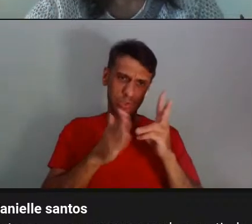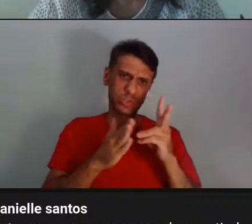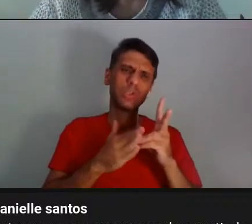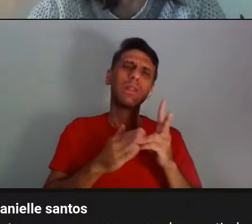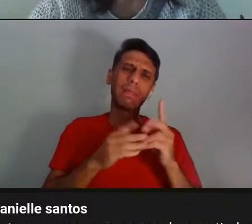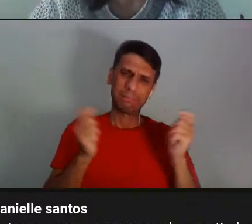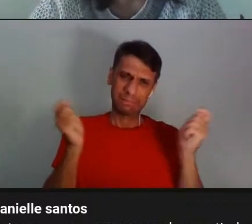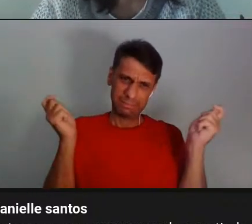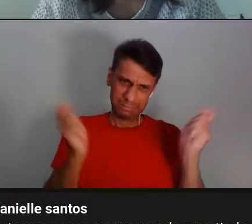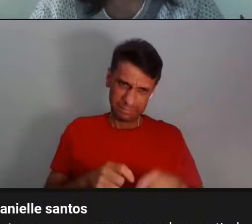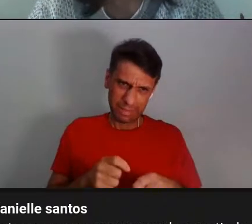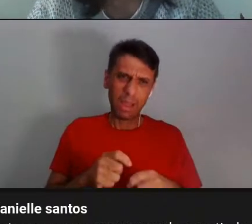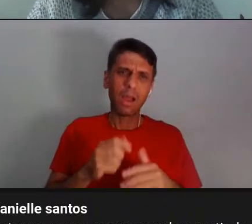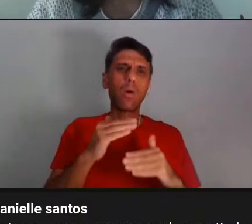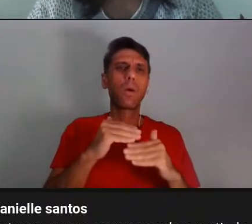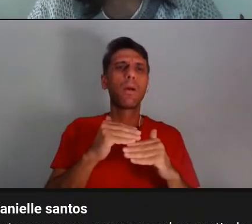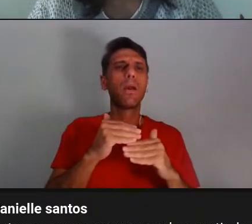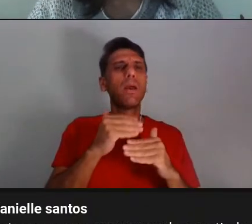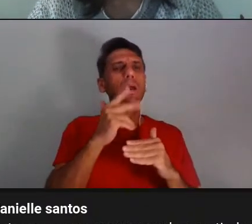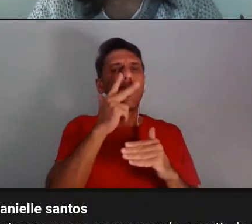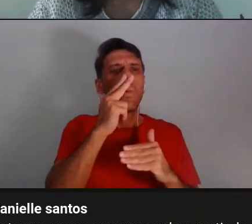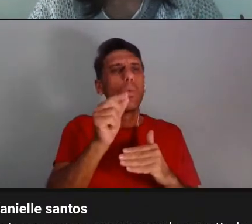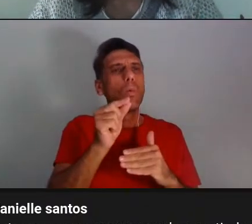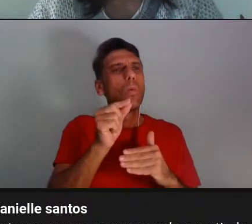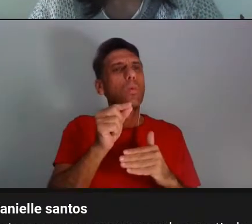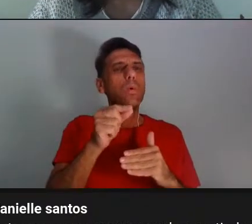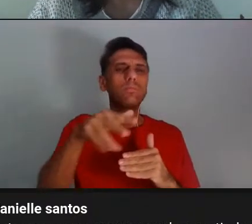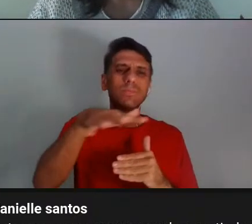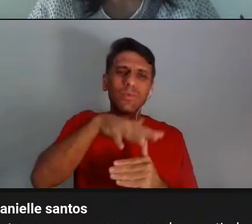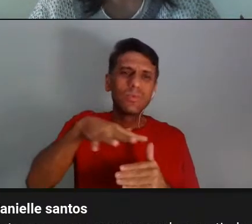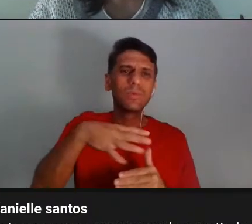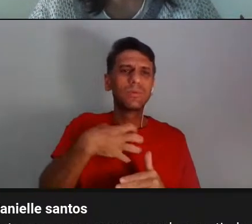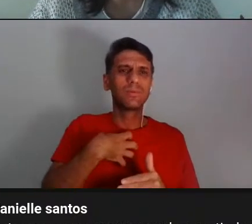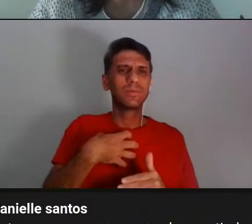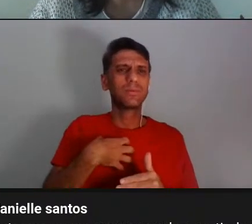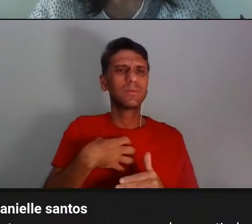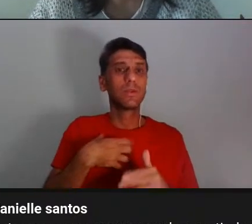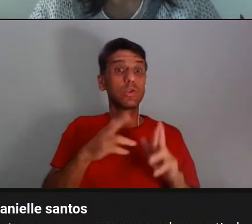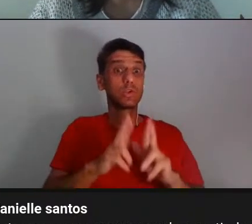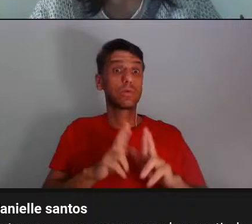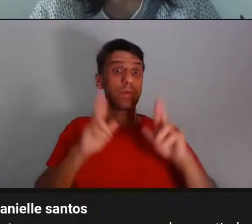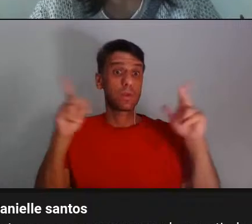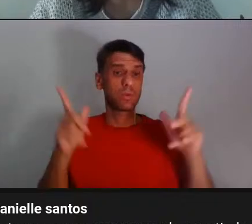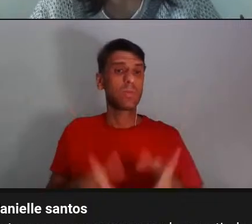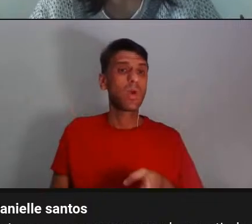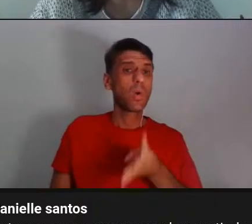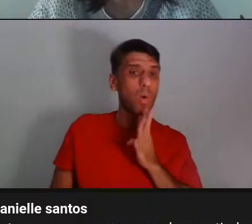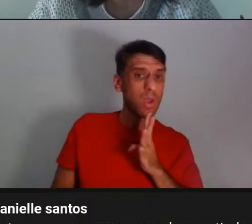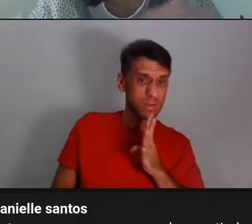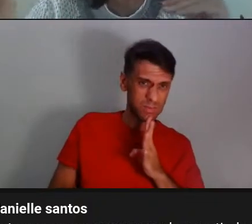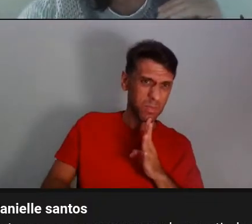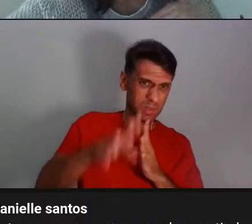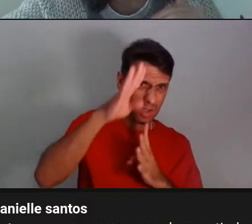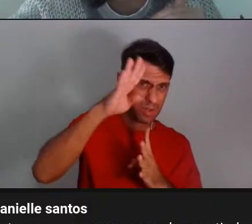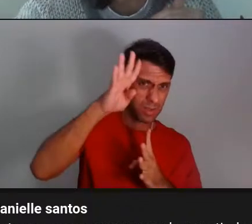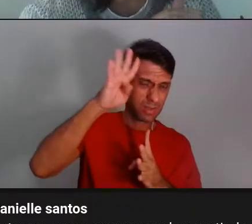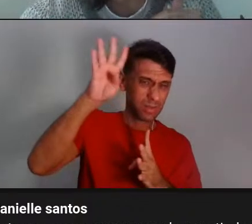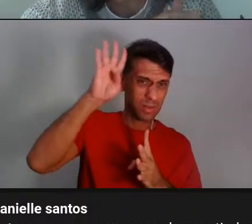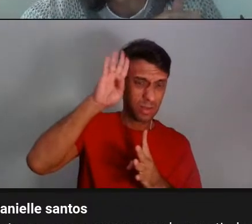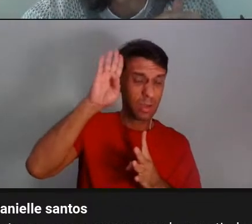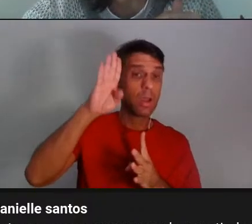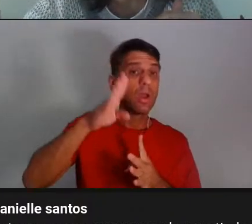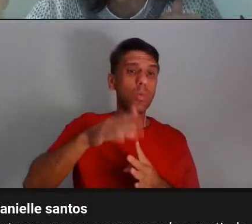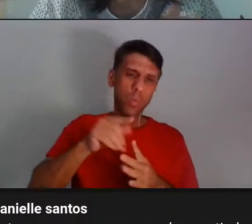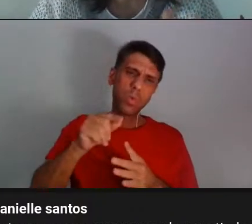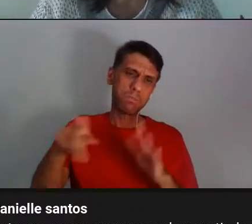começa a ultrapassar aquele lugar de você fazer a diferença entre o conhecimento acadêmico como conhecimento, como